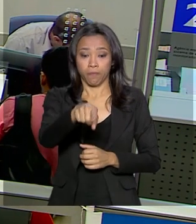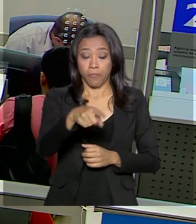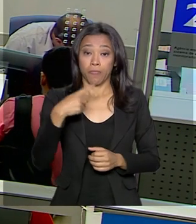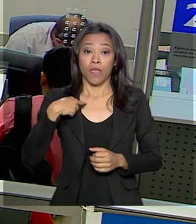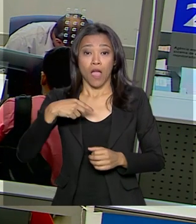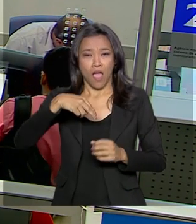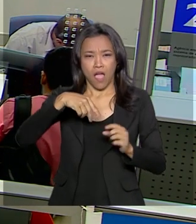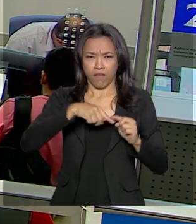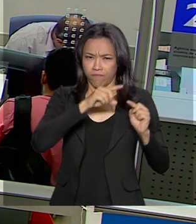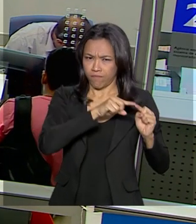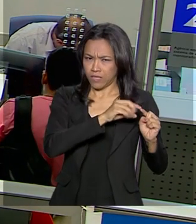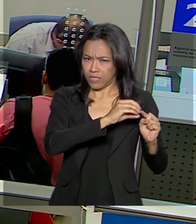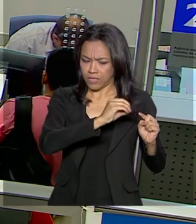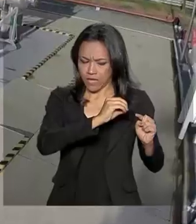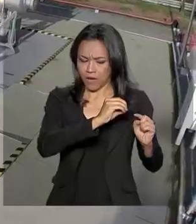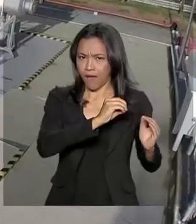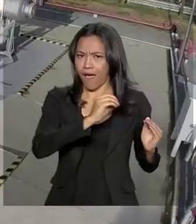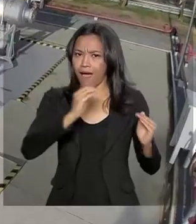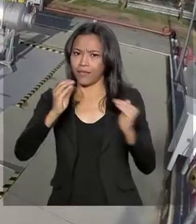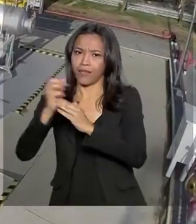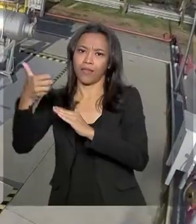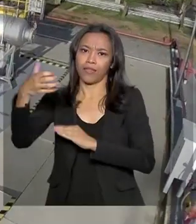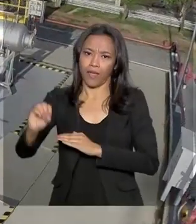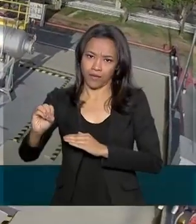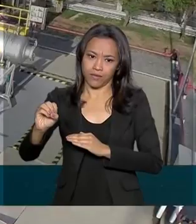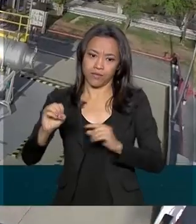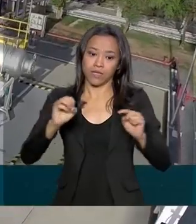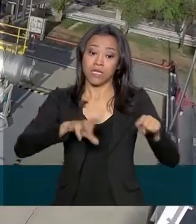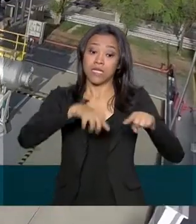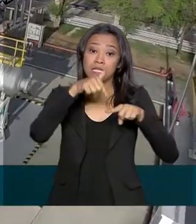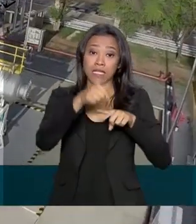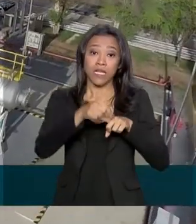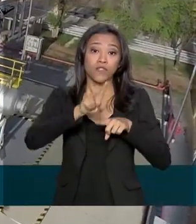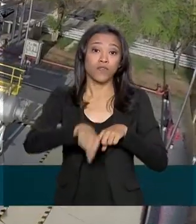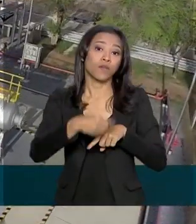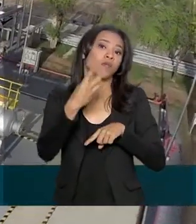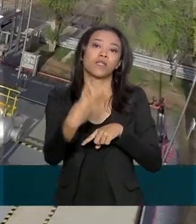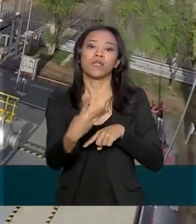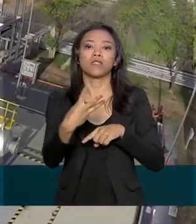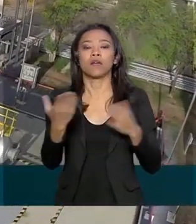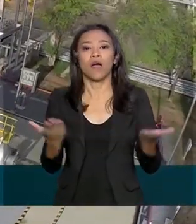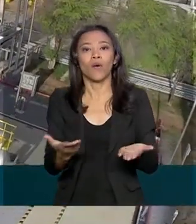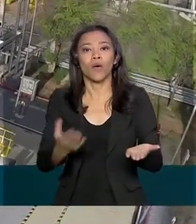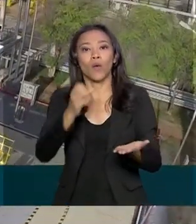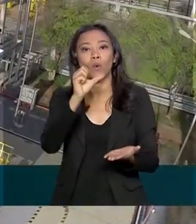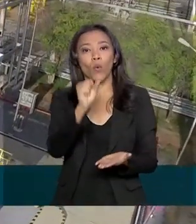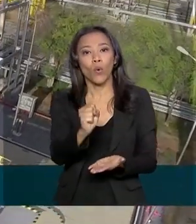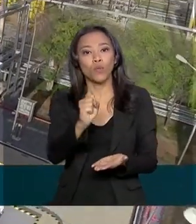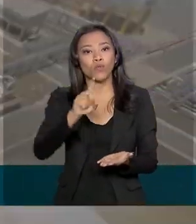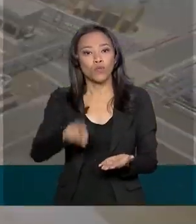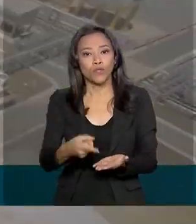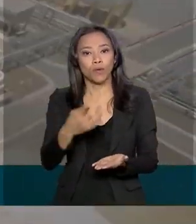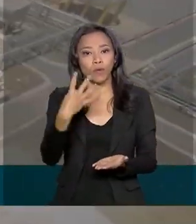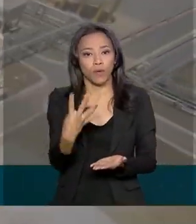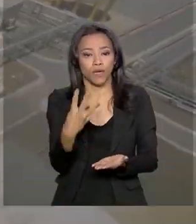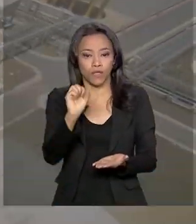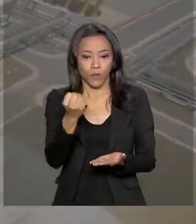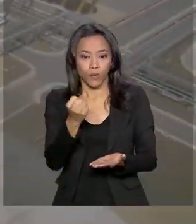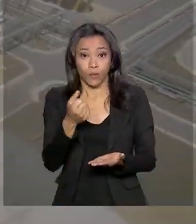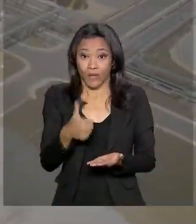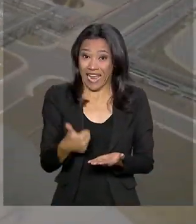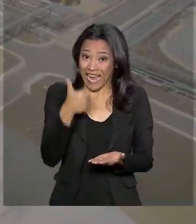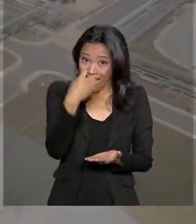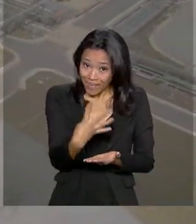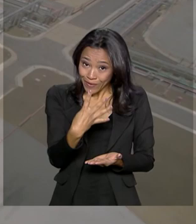notas, que vão de 0 a 10, passou de 7,3 para 8,48. 14